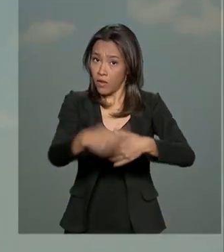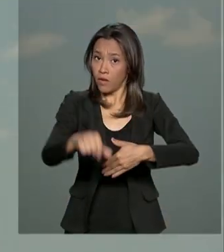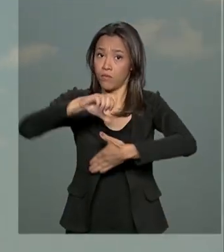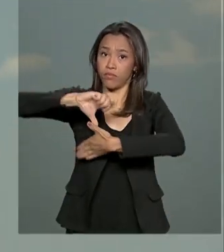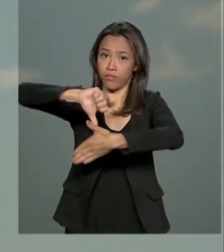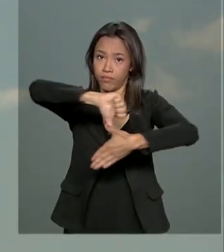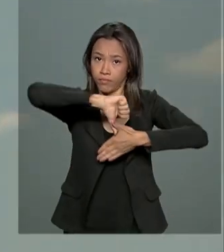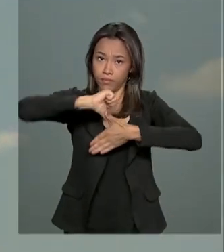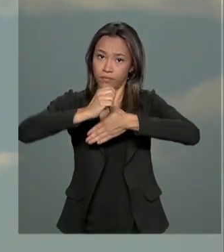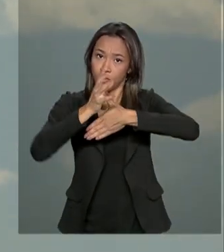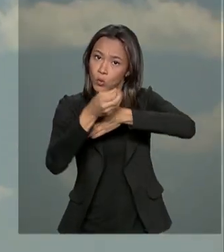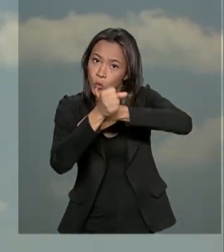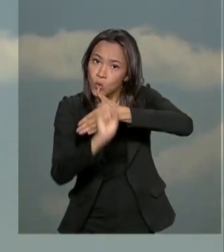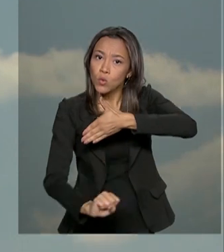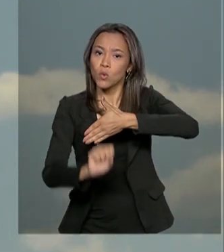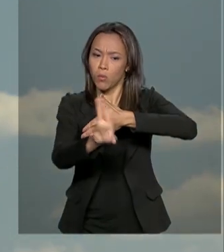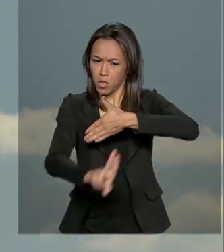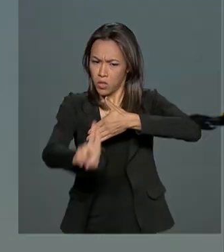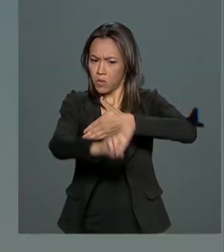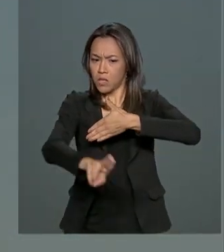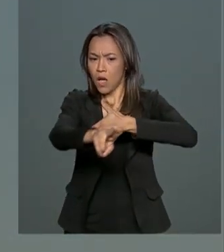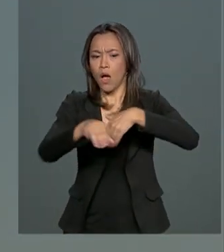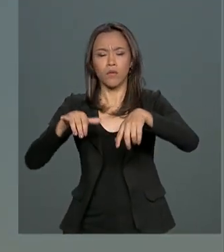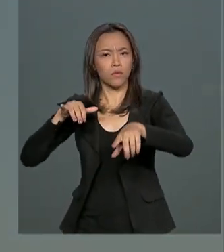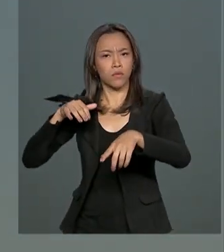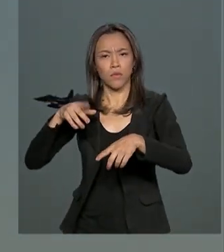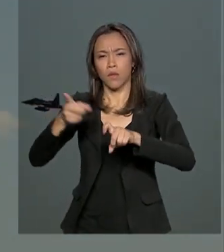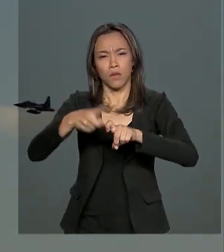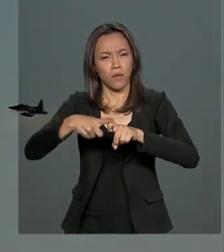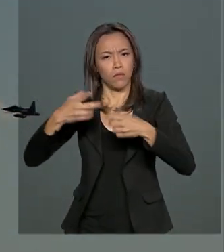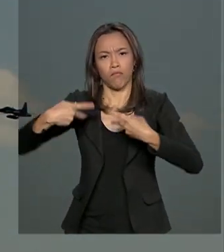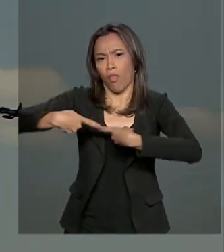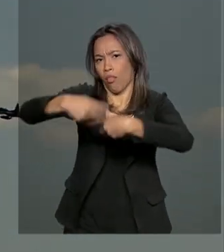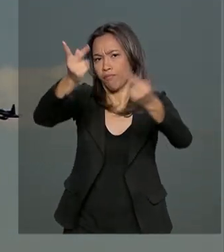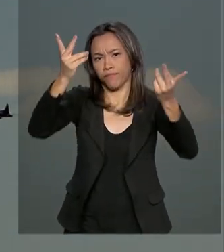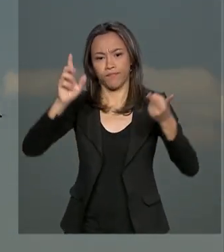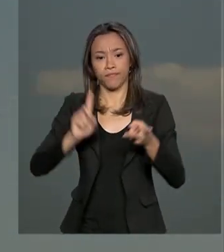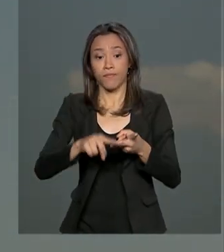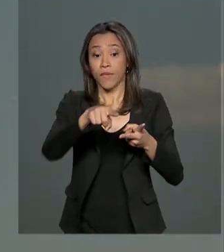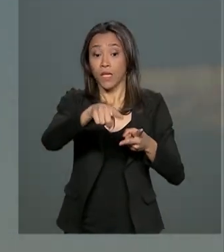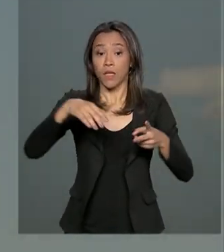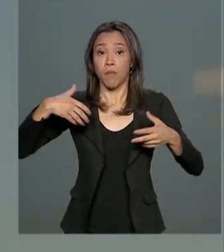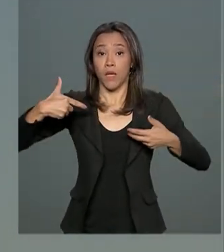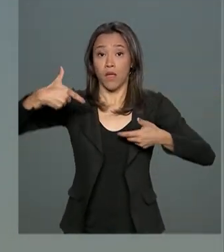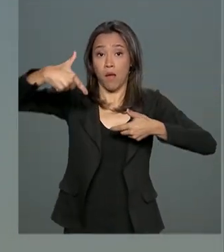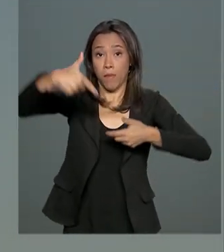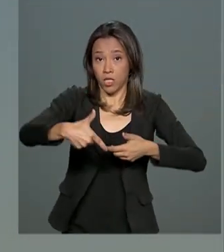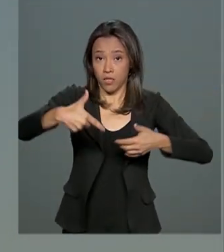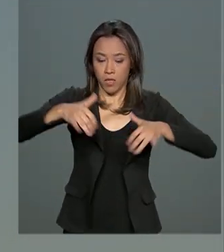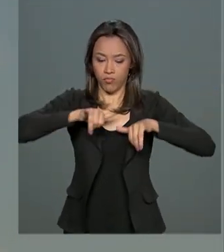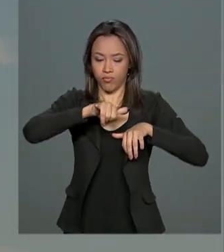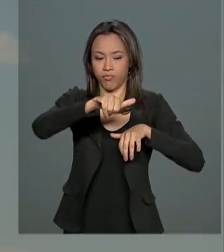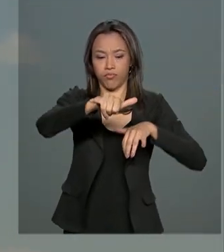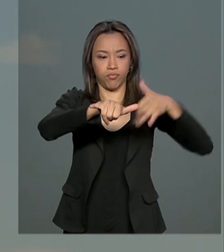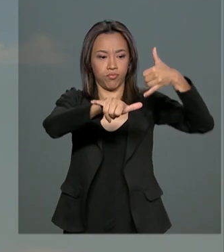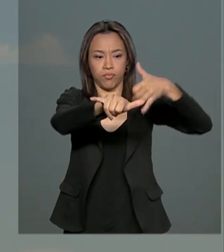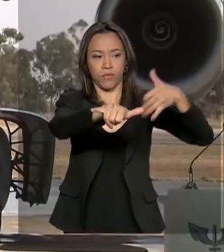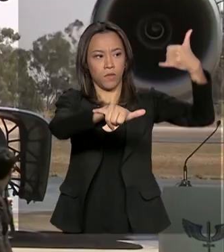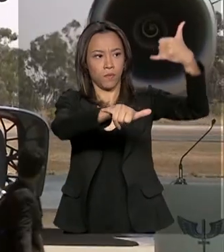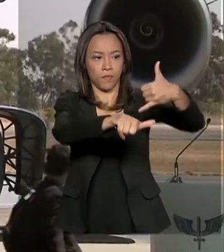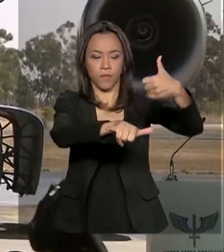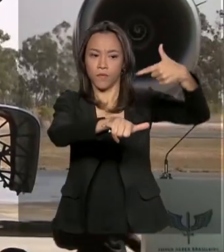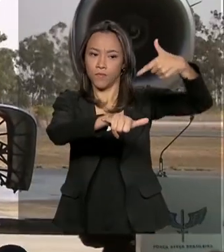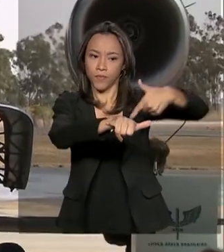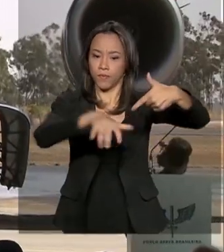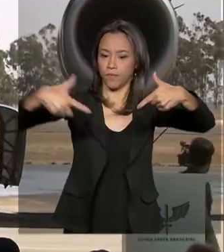e que pode ser usado em emergências médicas, no reabastecimento de aeronaves durante o voo e em combate a incêndios, por exemplo.